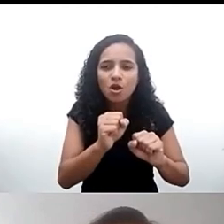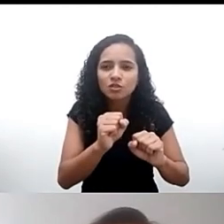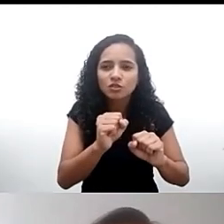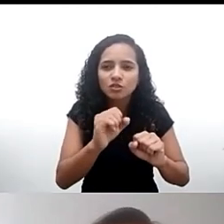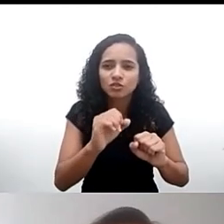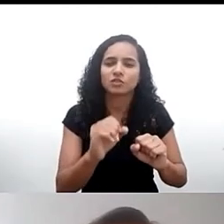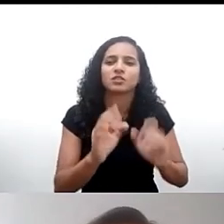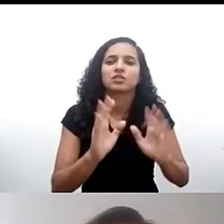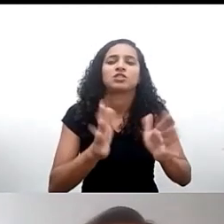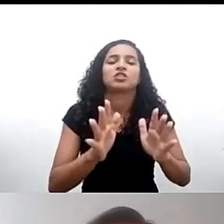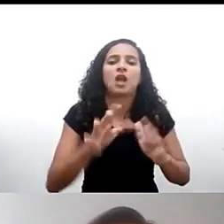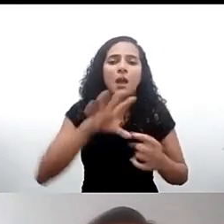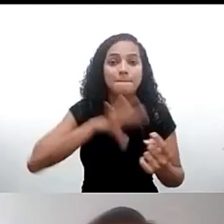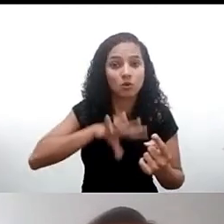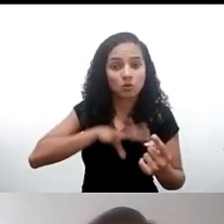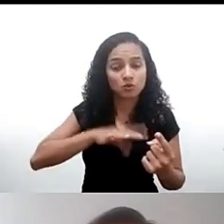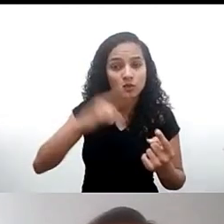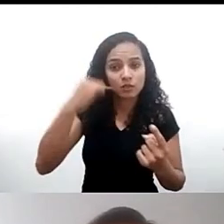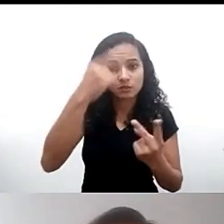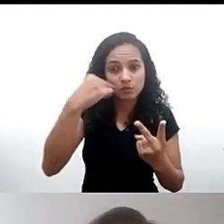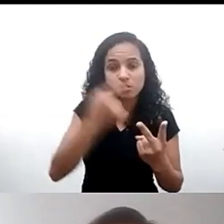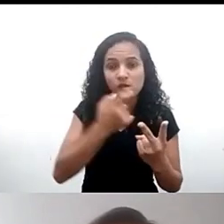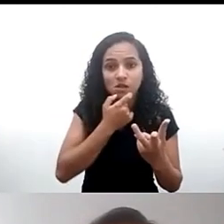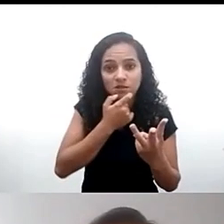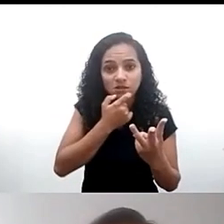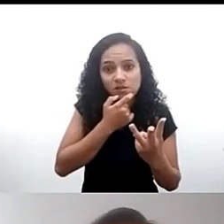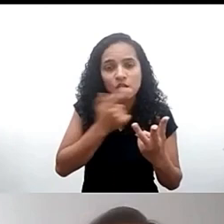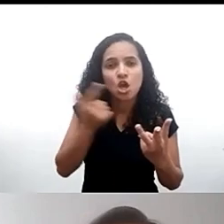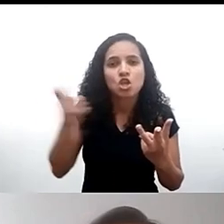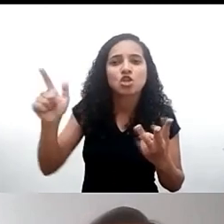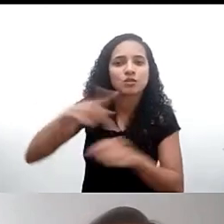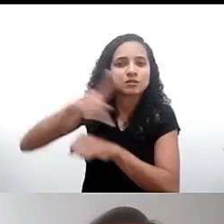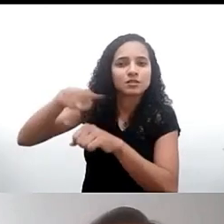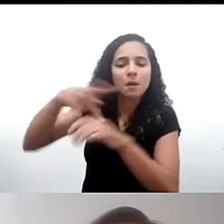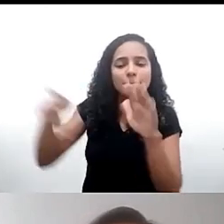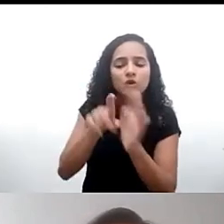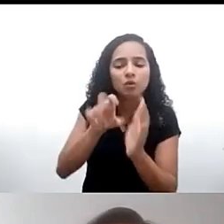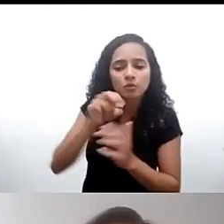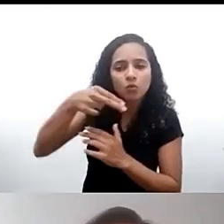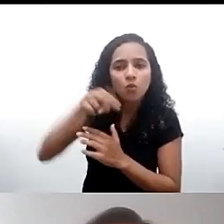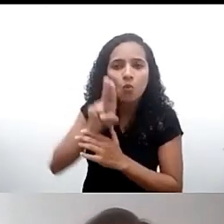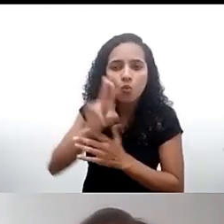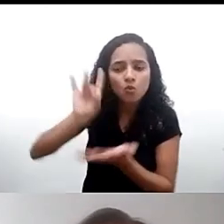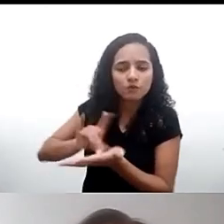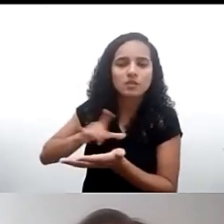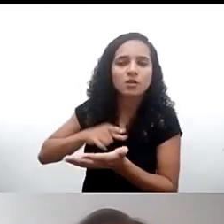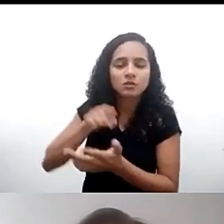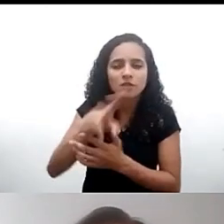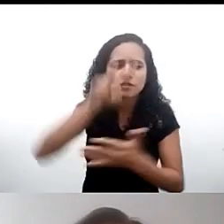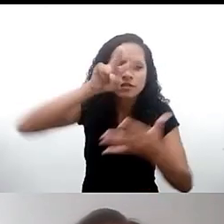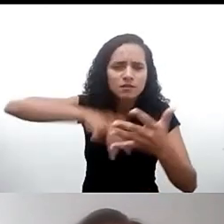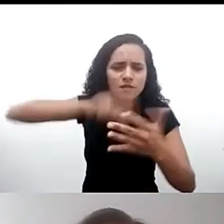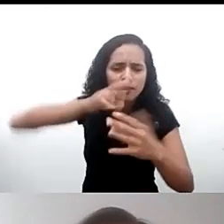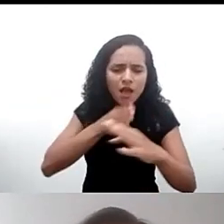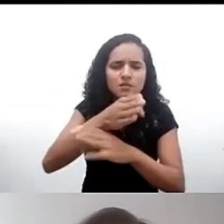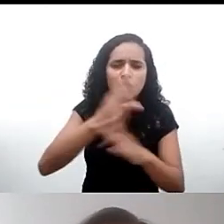disponibilizado em português espanhol inglês e todas as outras línguas oficiais da ONU para que vocês leiam possa ter acesso a esse conteúdo